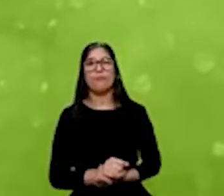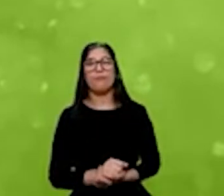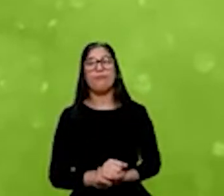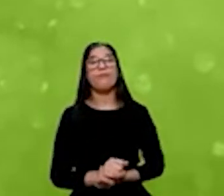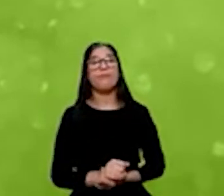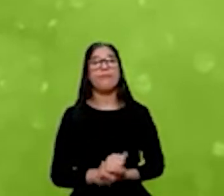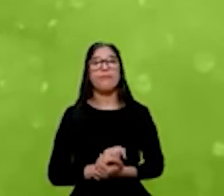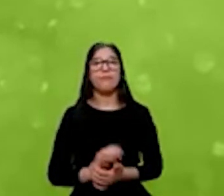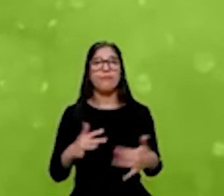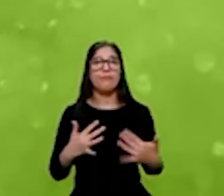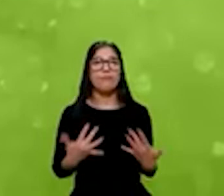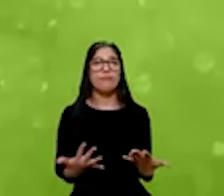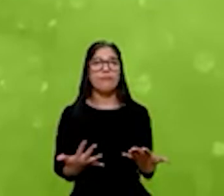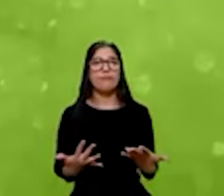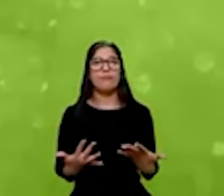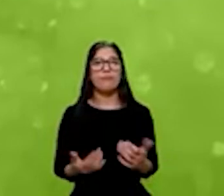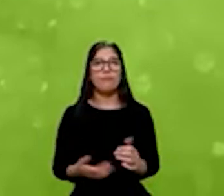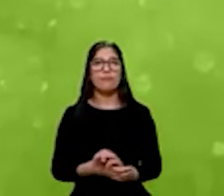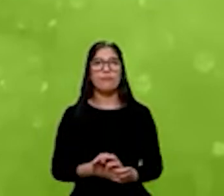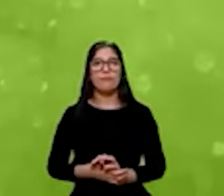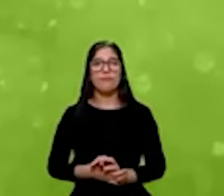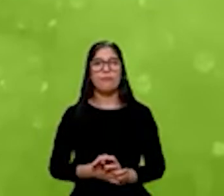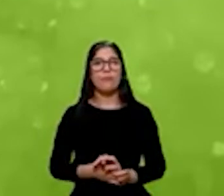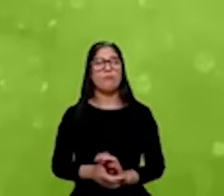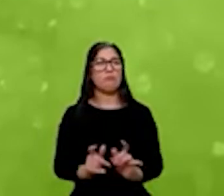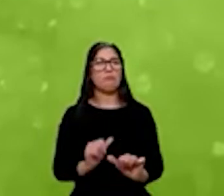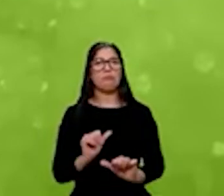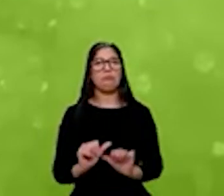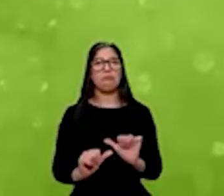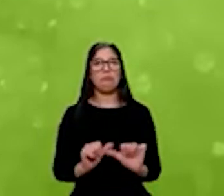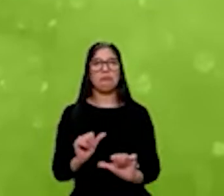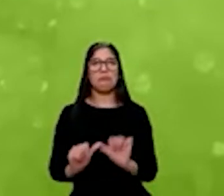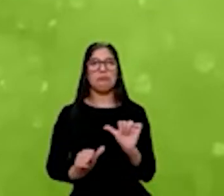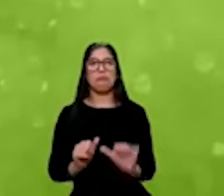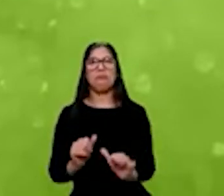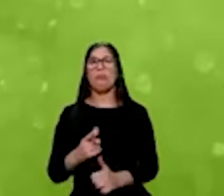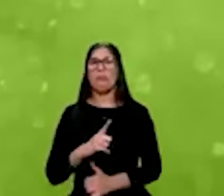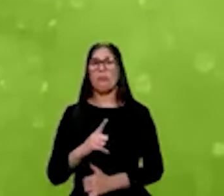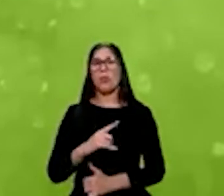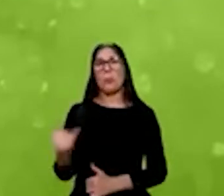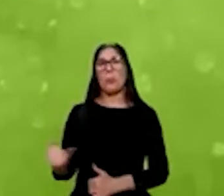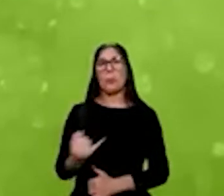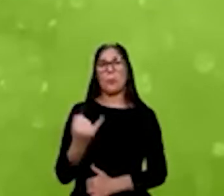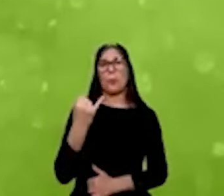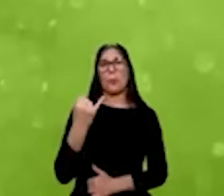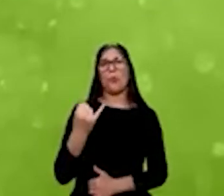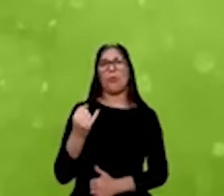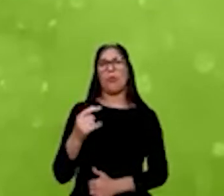tornando cada vez mais importante na nossa agenda.